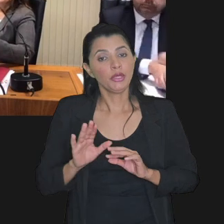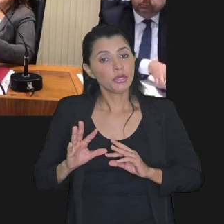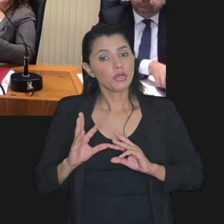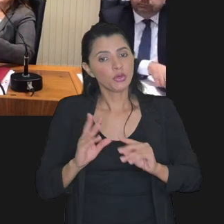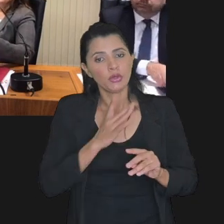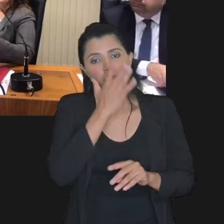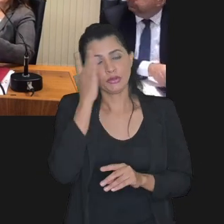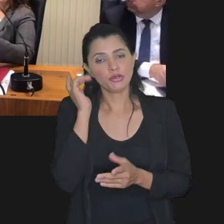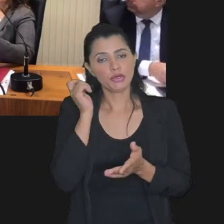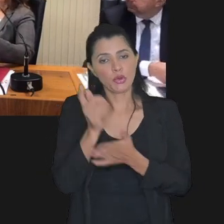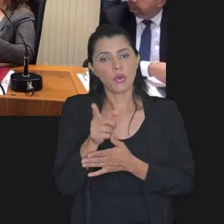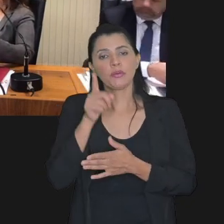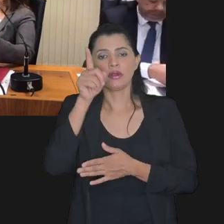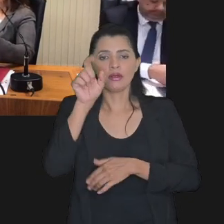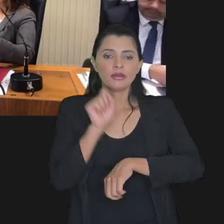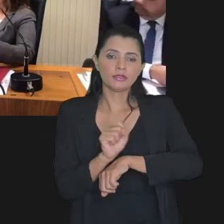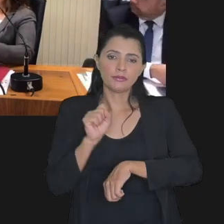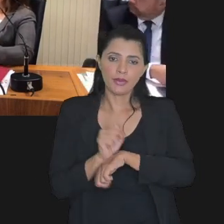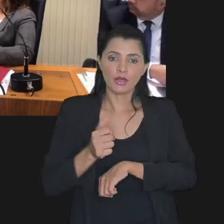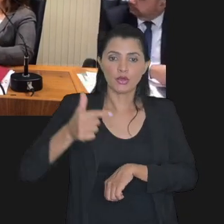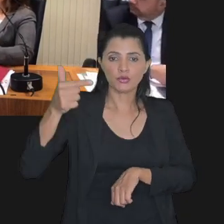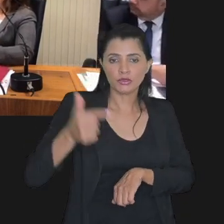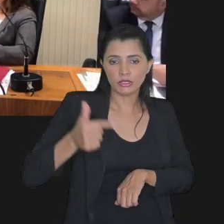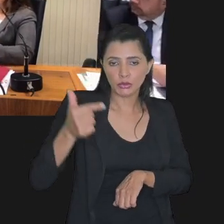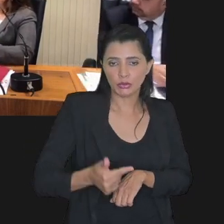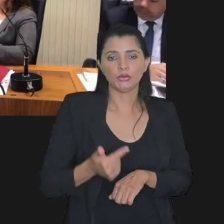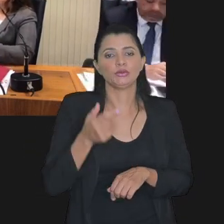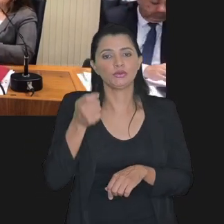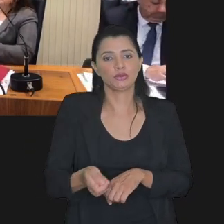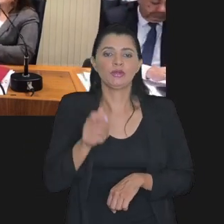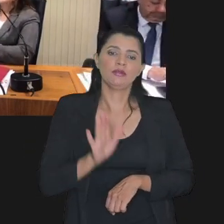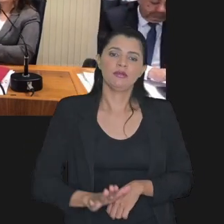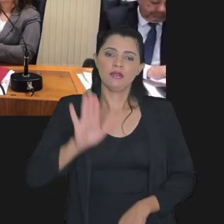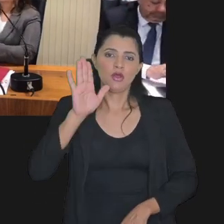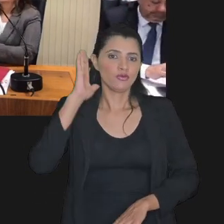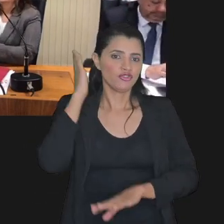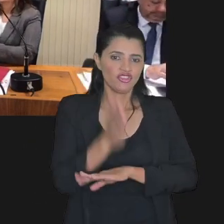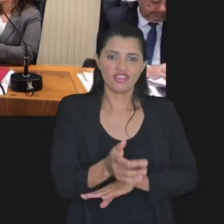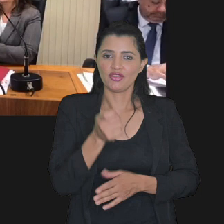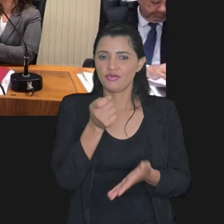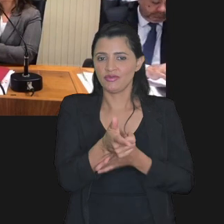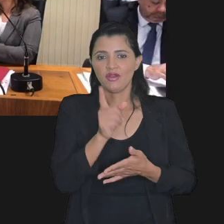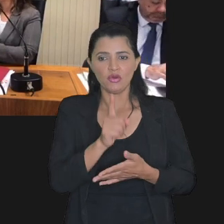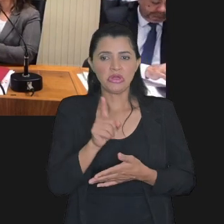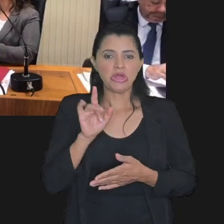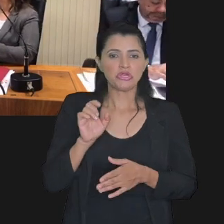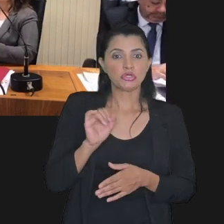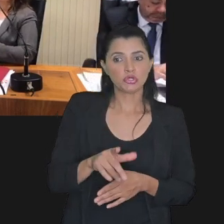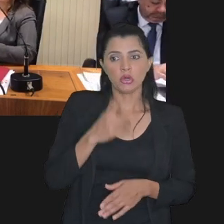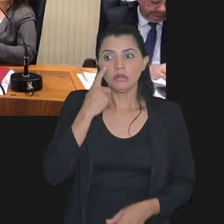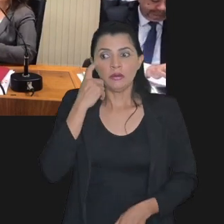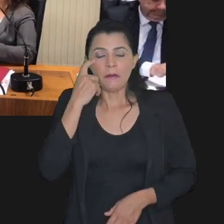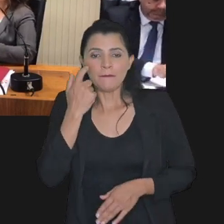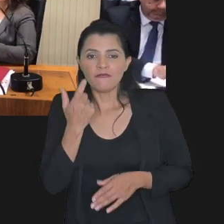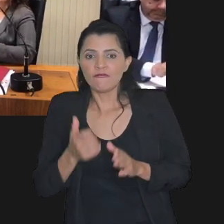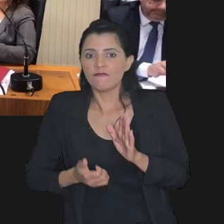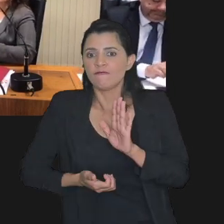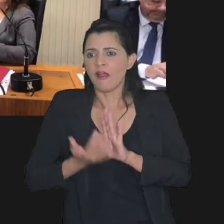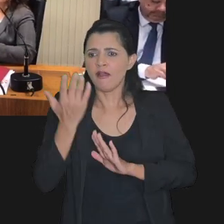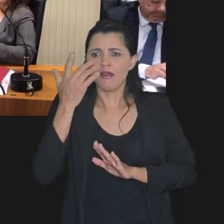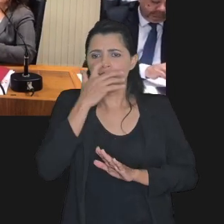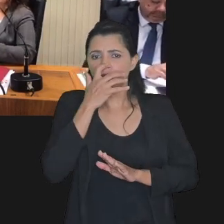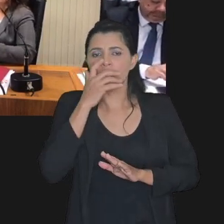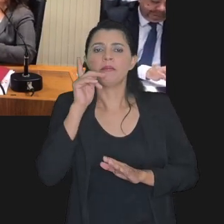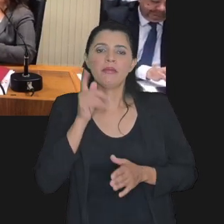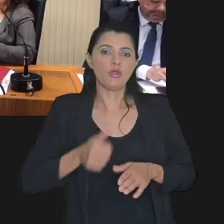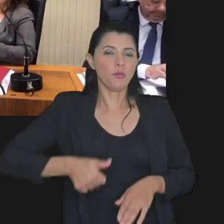comprador de bem em leilão judicial espera o segundo leilão só se tiver muitos interessados no primeiro leilão para